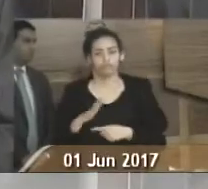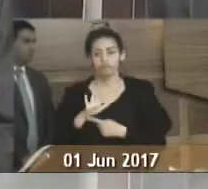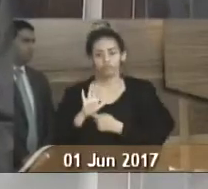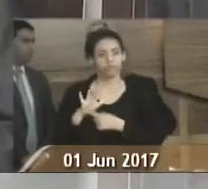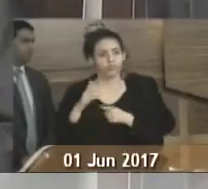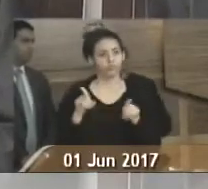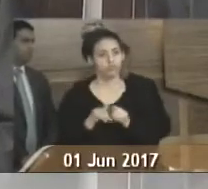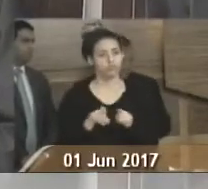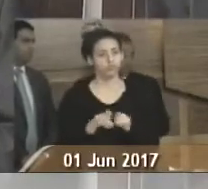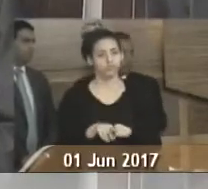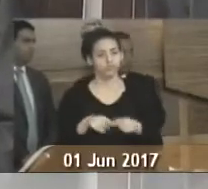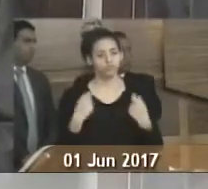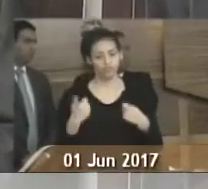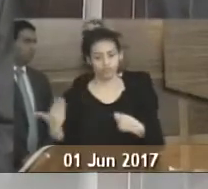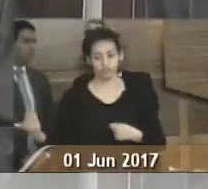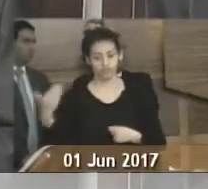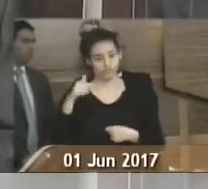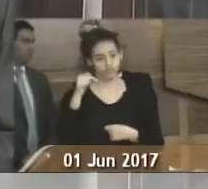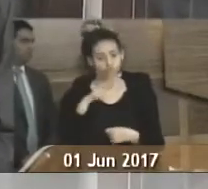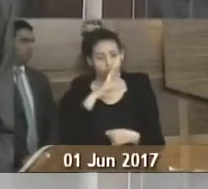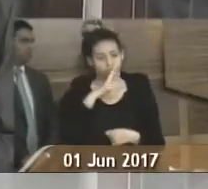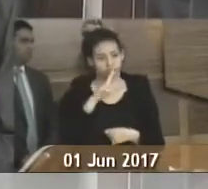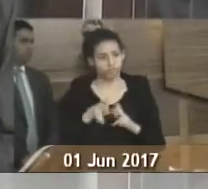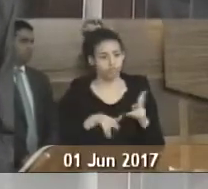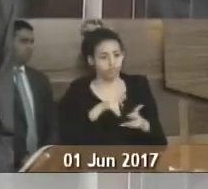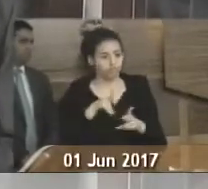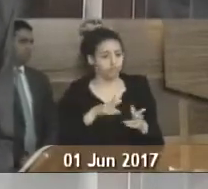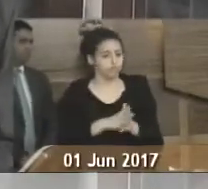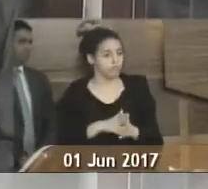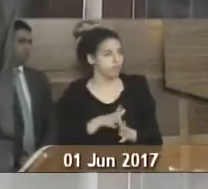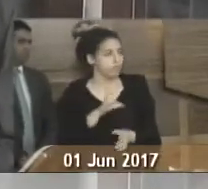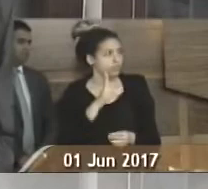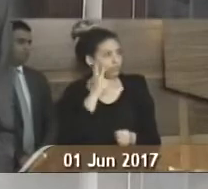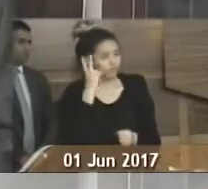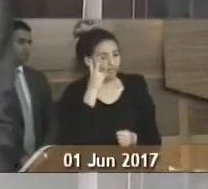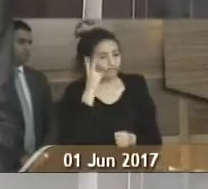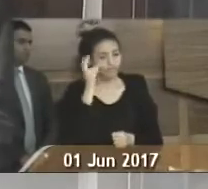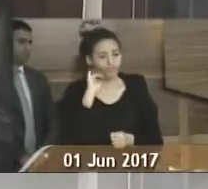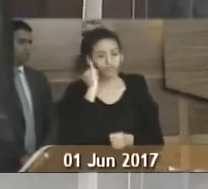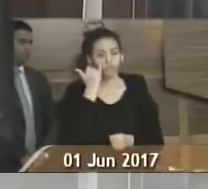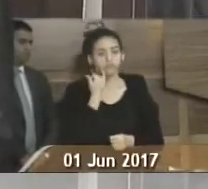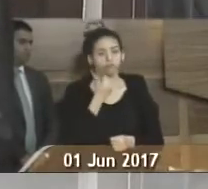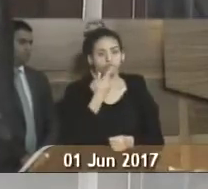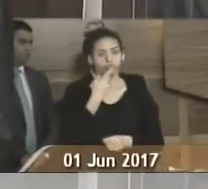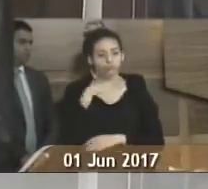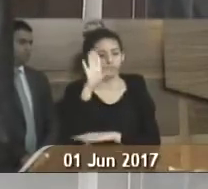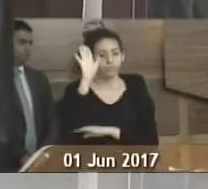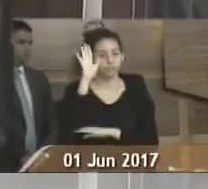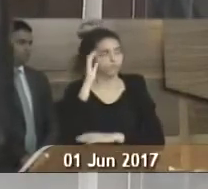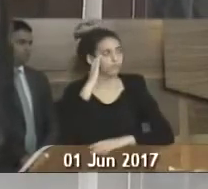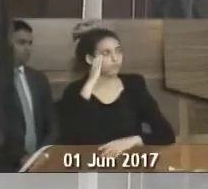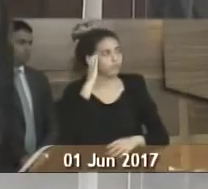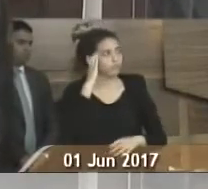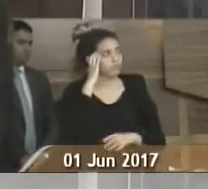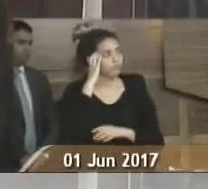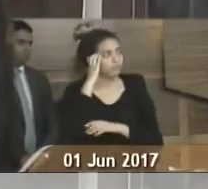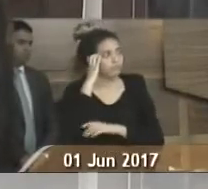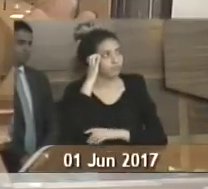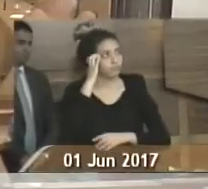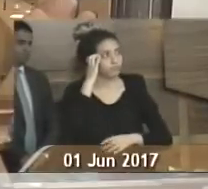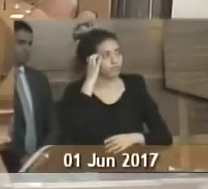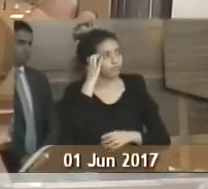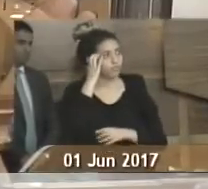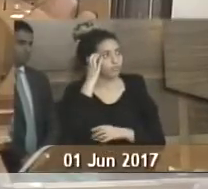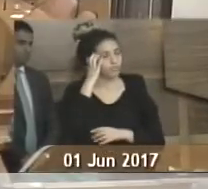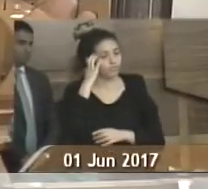ajudar também, têm que vir aqui e dar a resposta para a população. É isso que eu quero deixar aqui registrado nesta casa. Dá